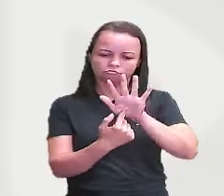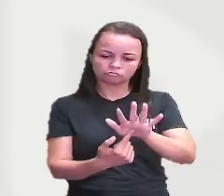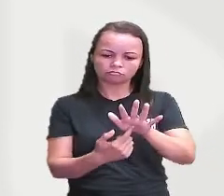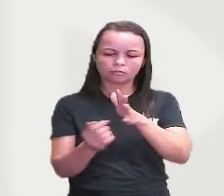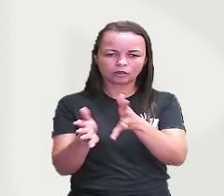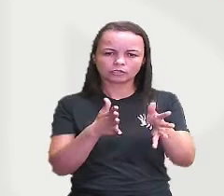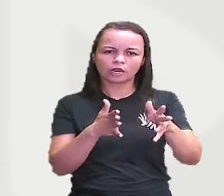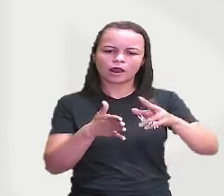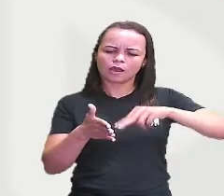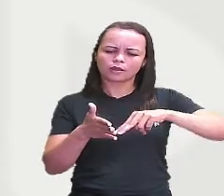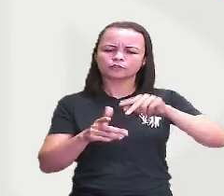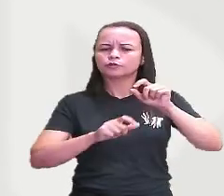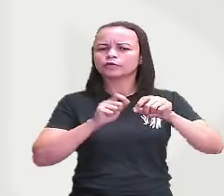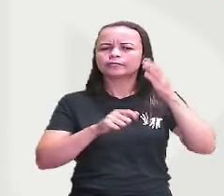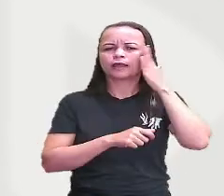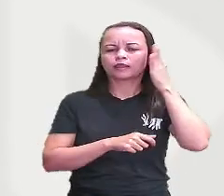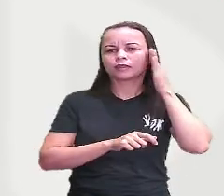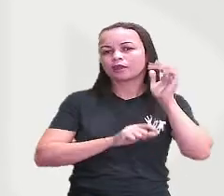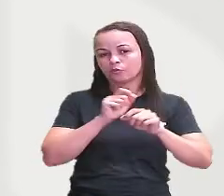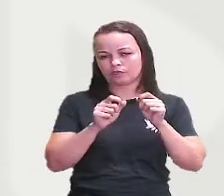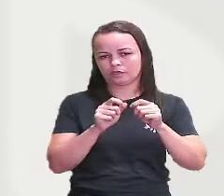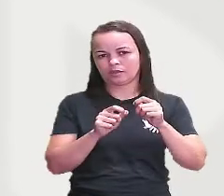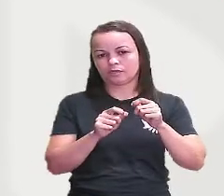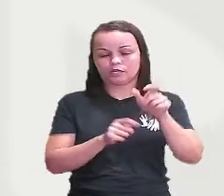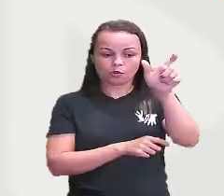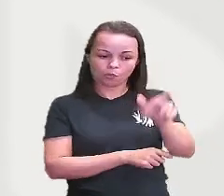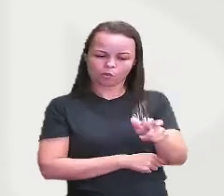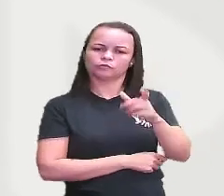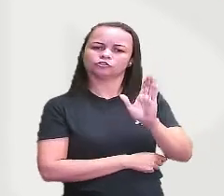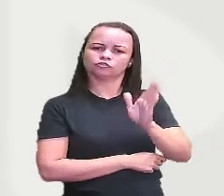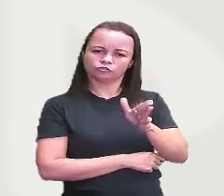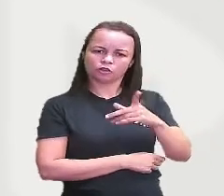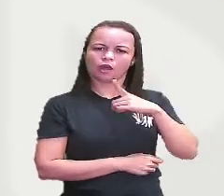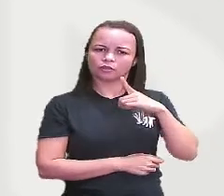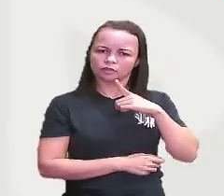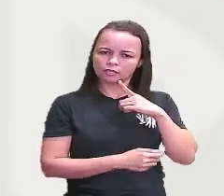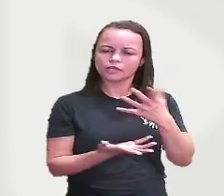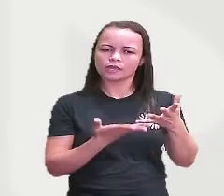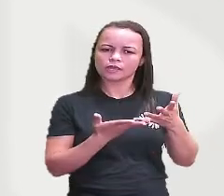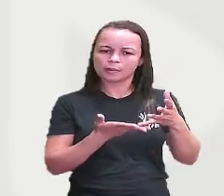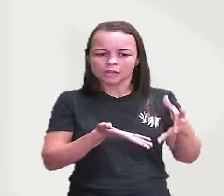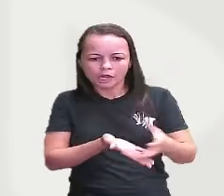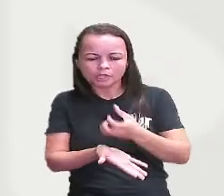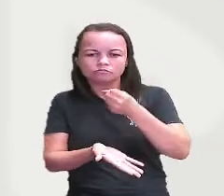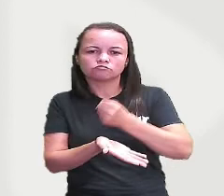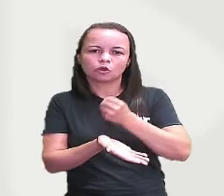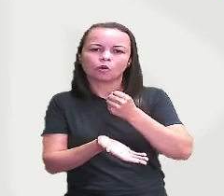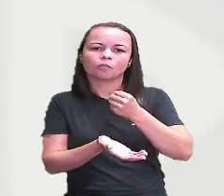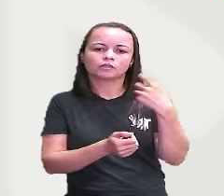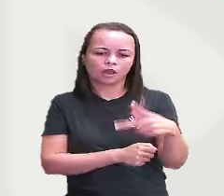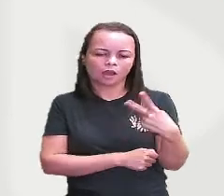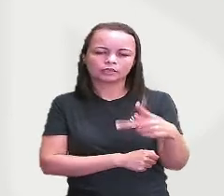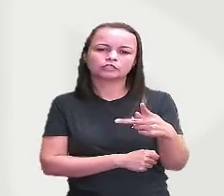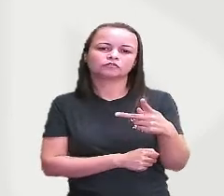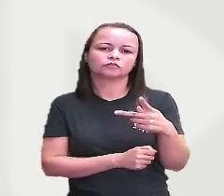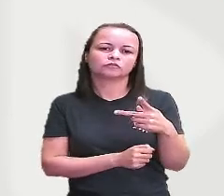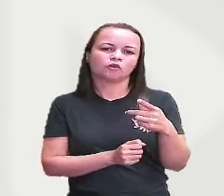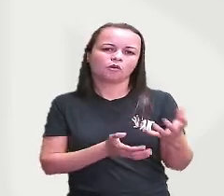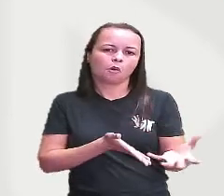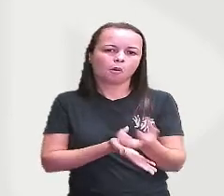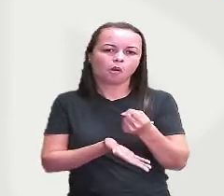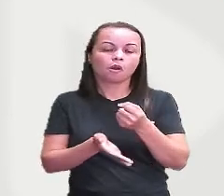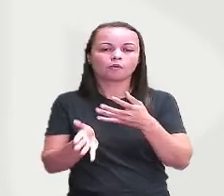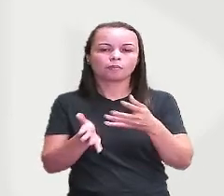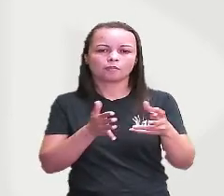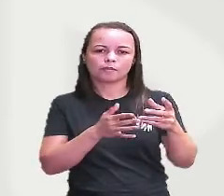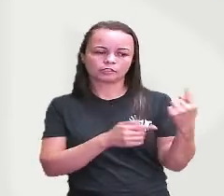consegue tirar é que ele já tinha uma inclinação para querer dominar isso de forma ditatorial